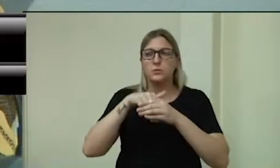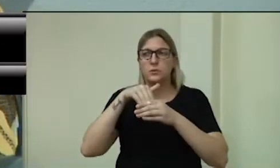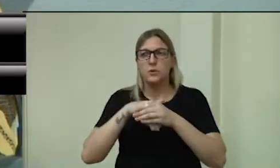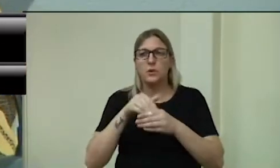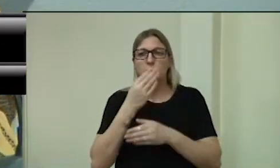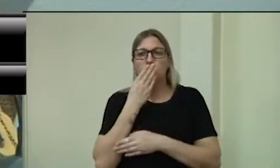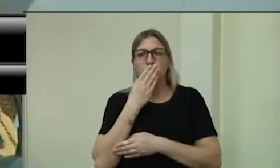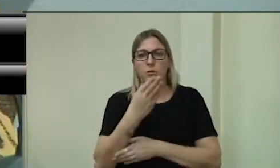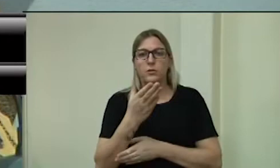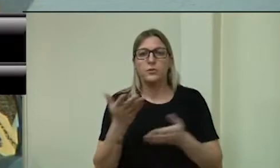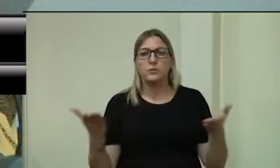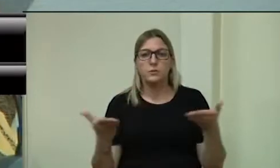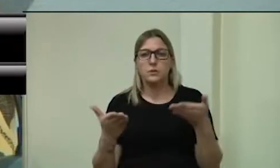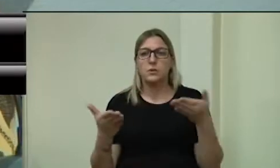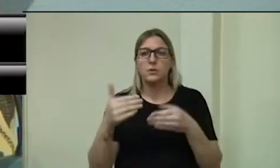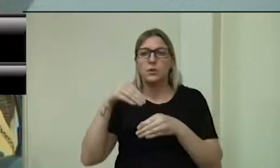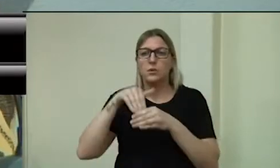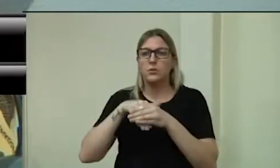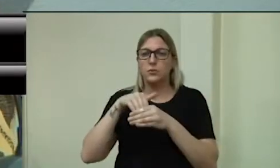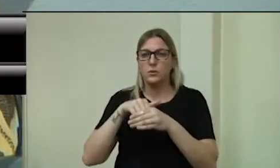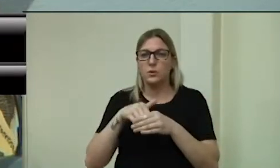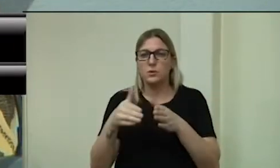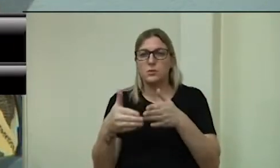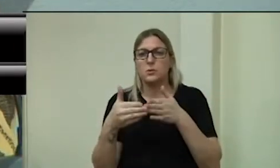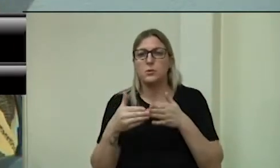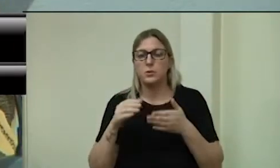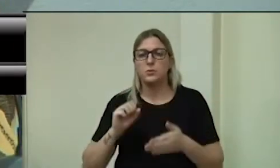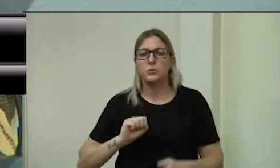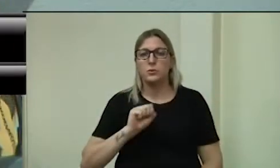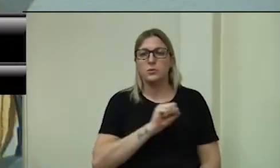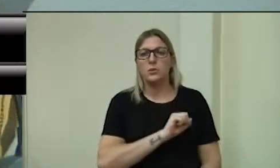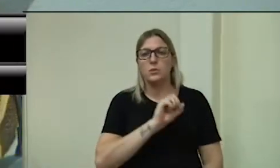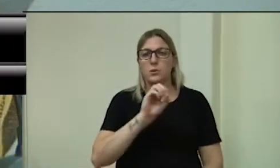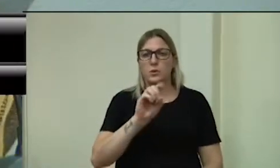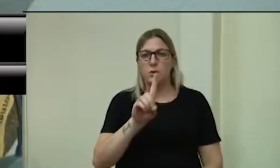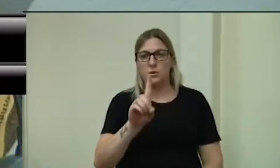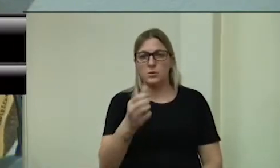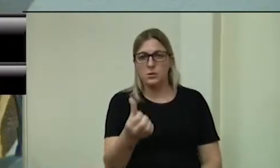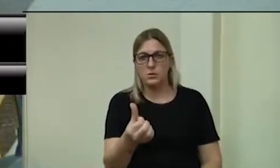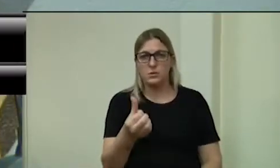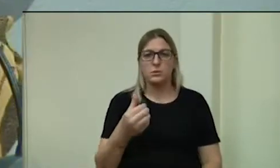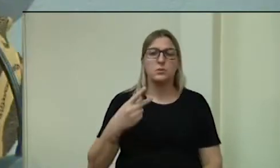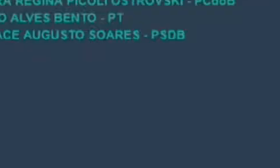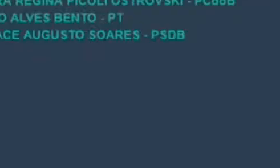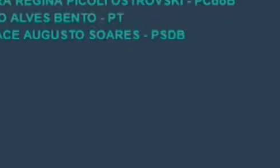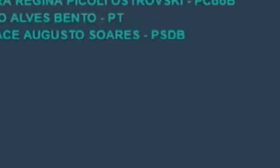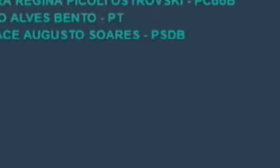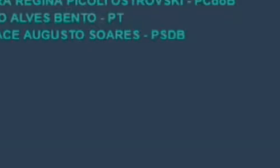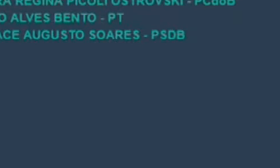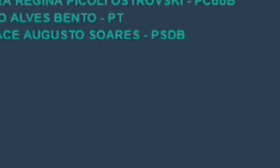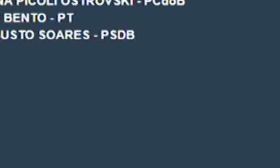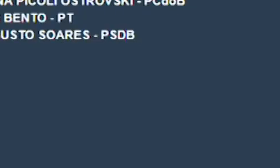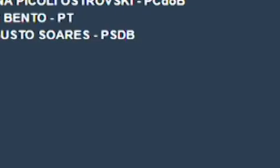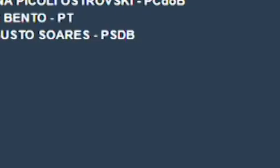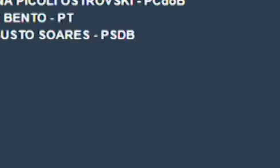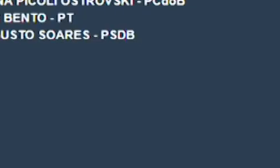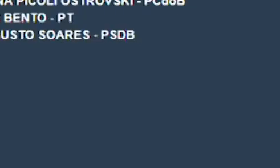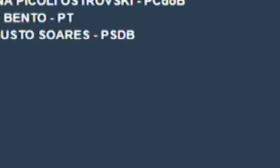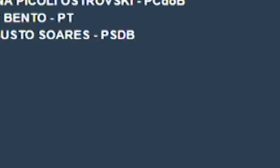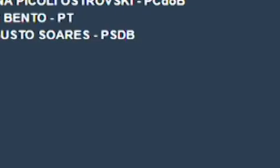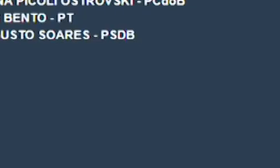Em votação no sistema, o requerimento número 016 desde a autoria do vereador Claudemir de Araújo.